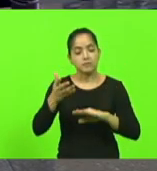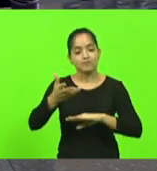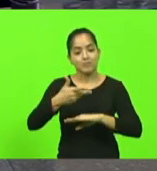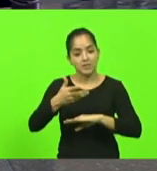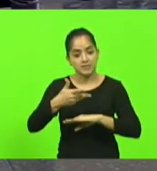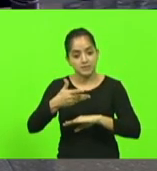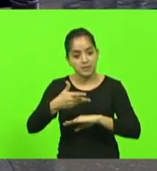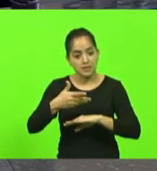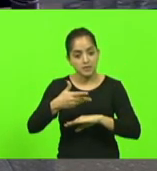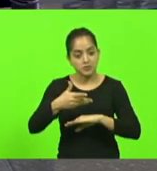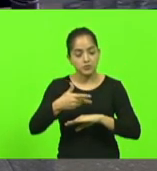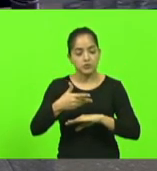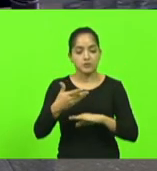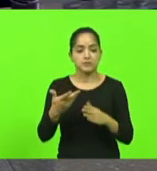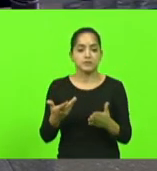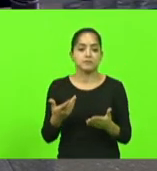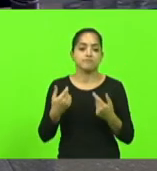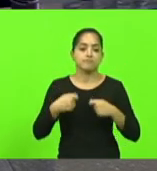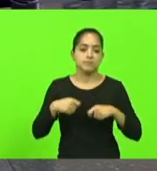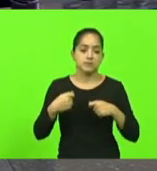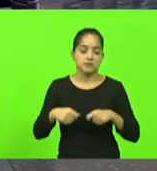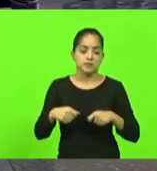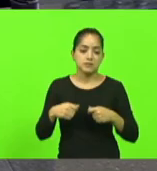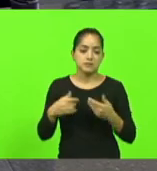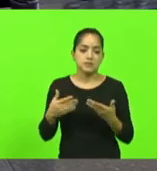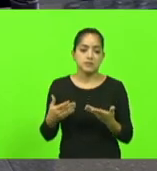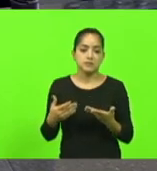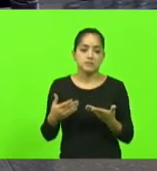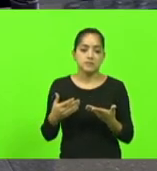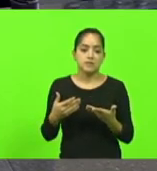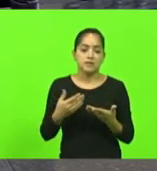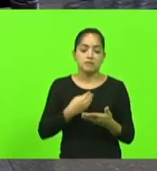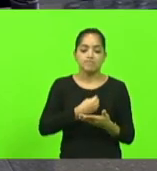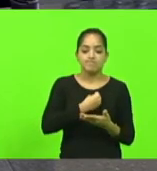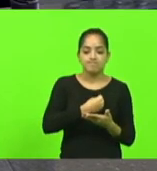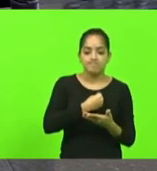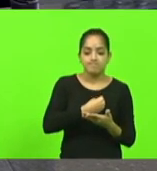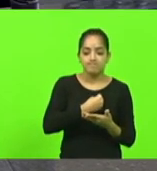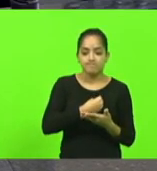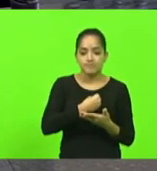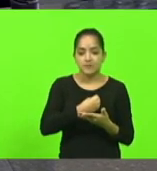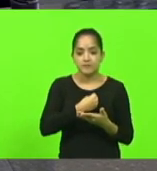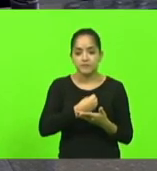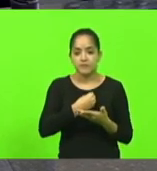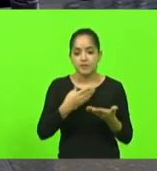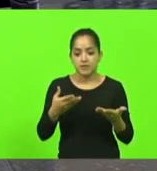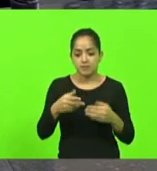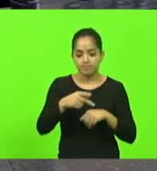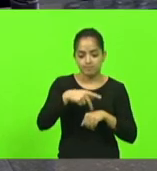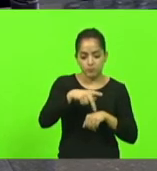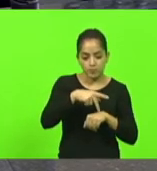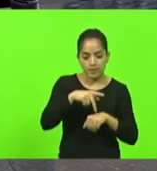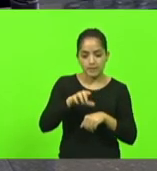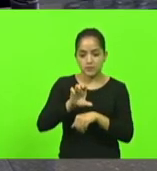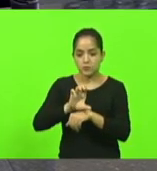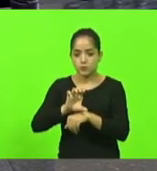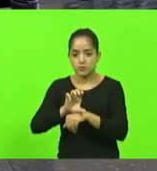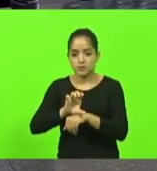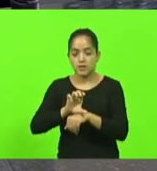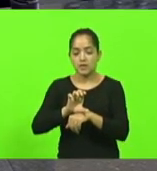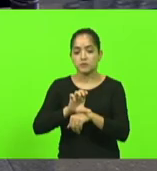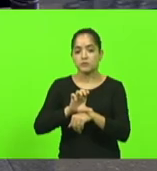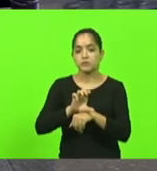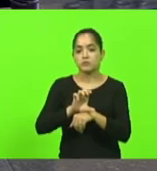não não podemos mais viver num num país num estado que nós